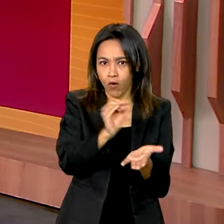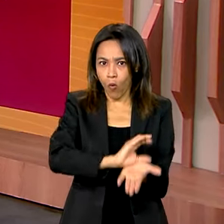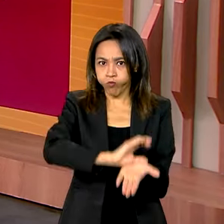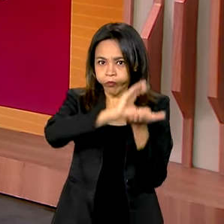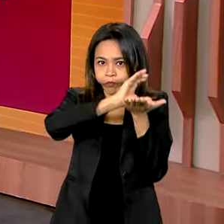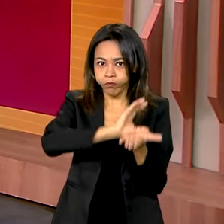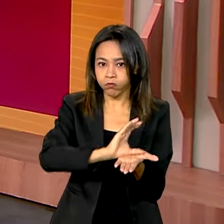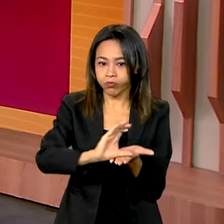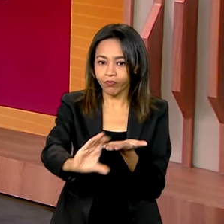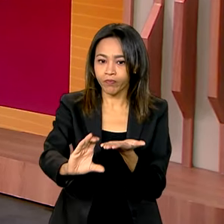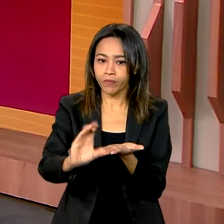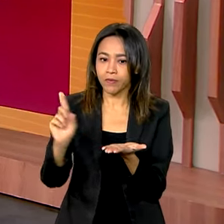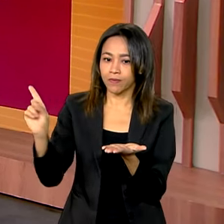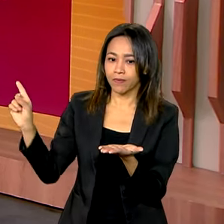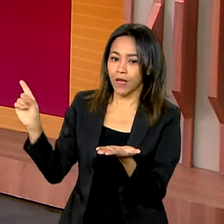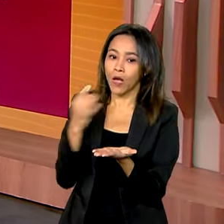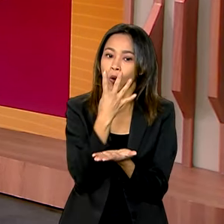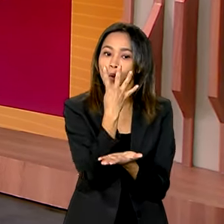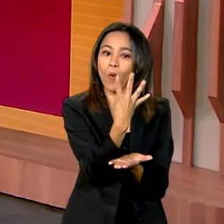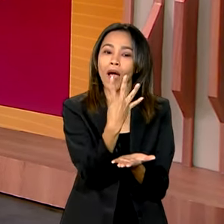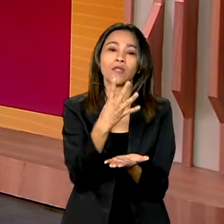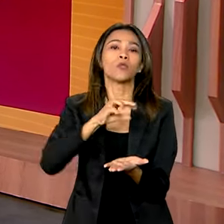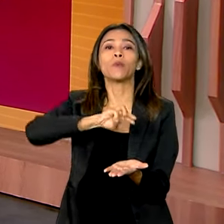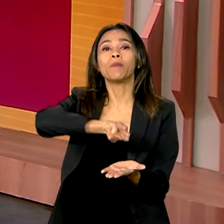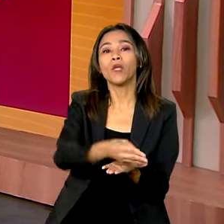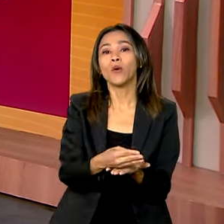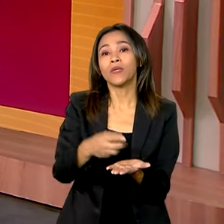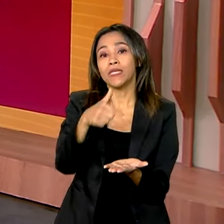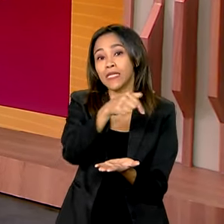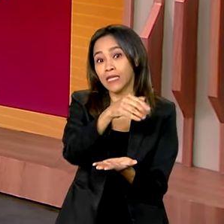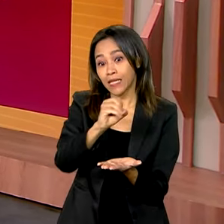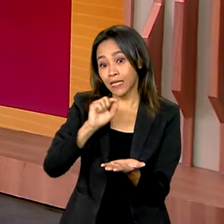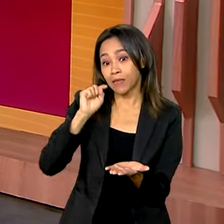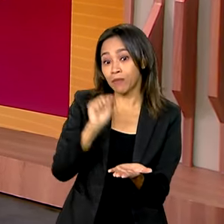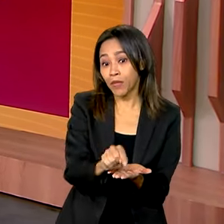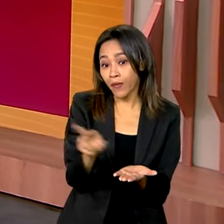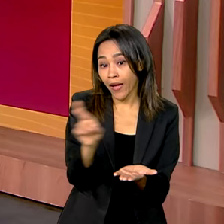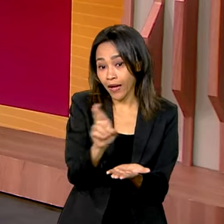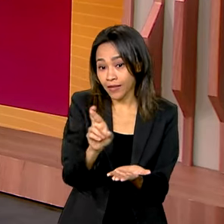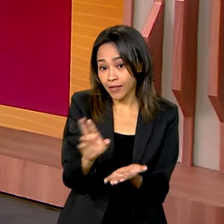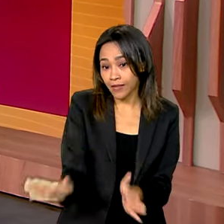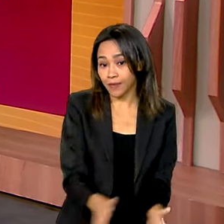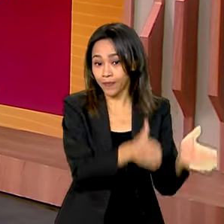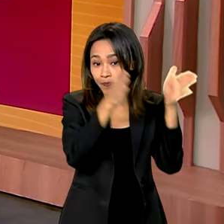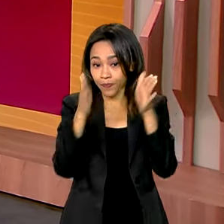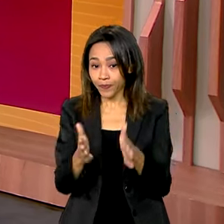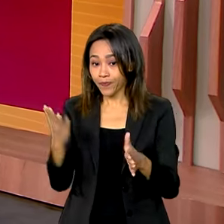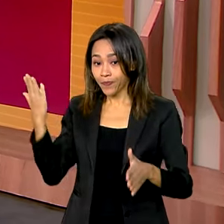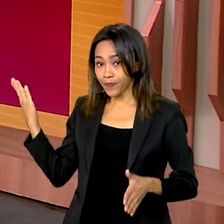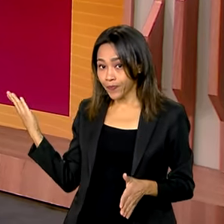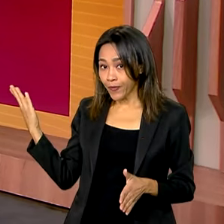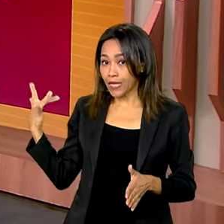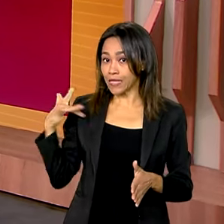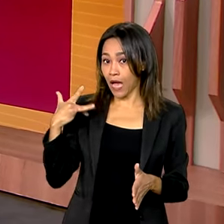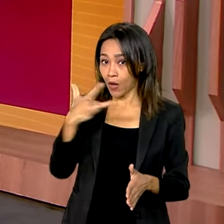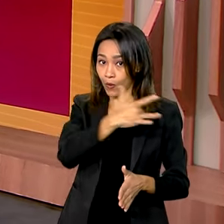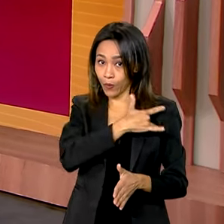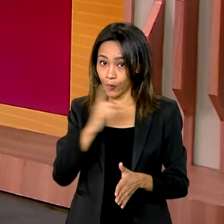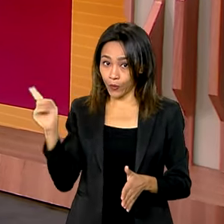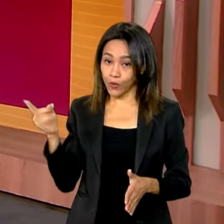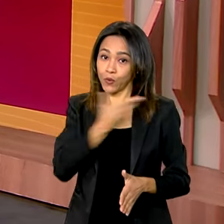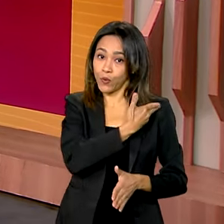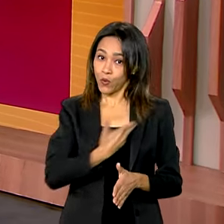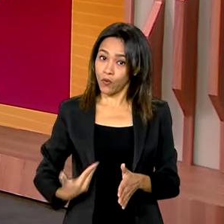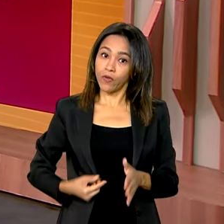Pronaf chega a 4 milhões e 700 mil reais. Na área de saúde, o governo mantém na cidade